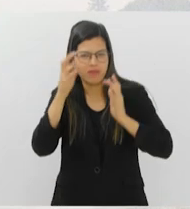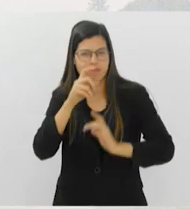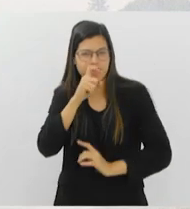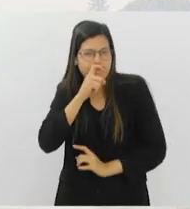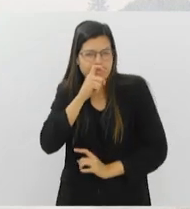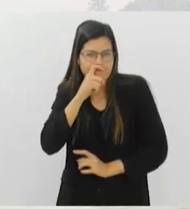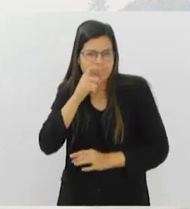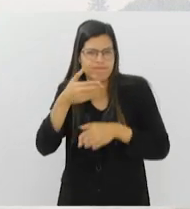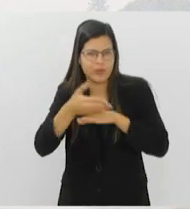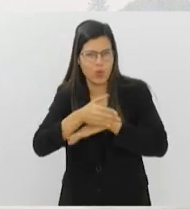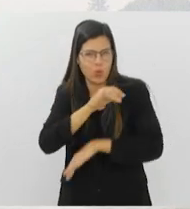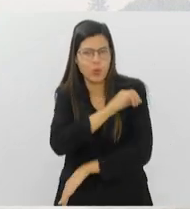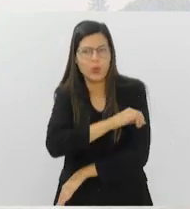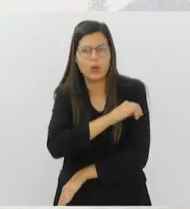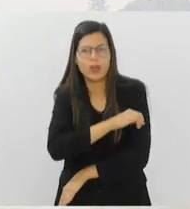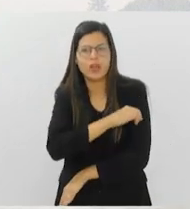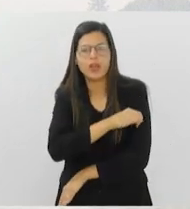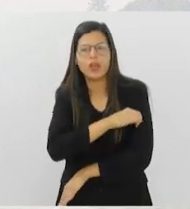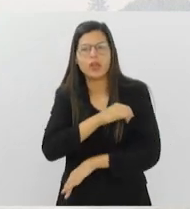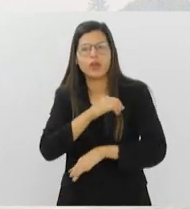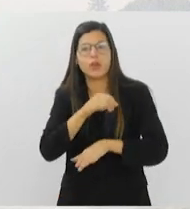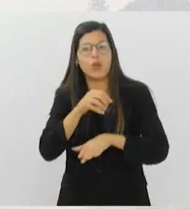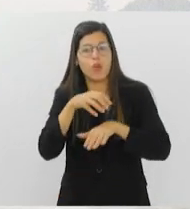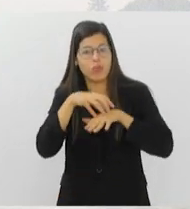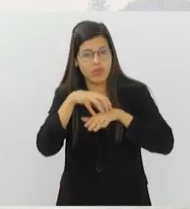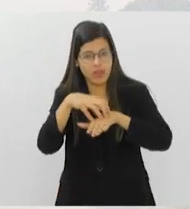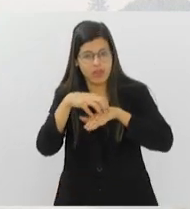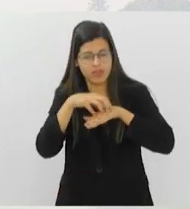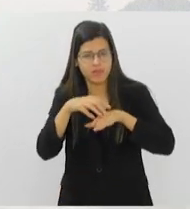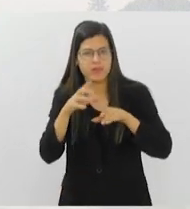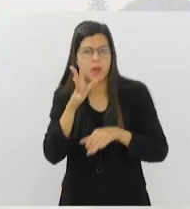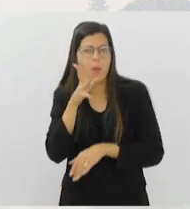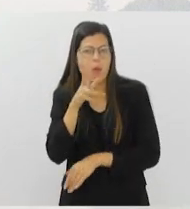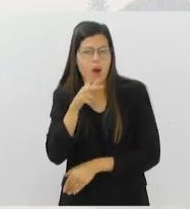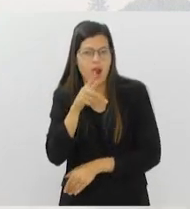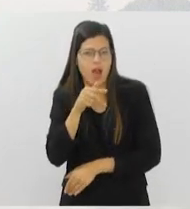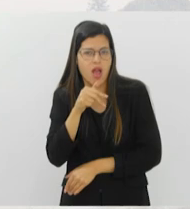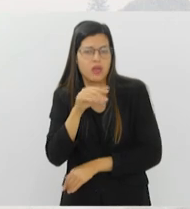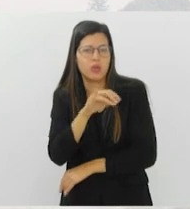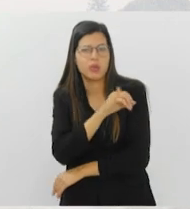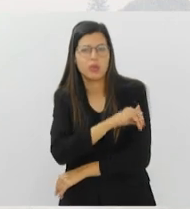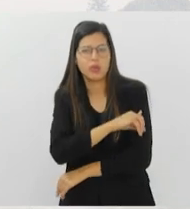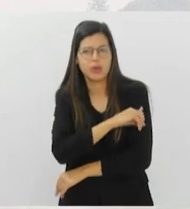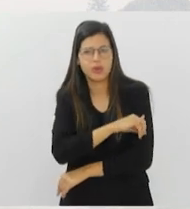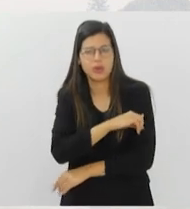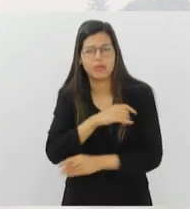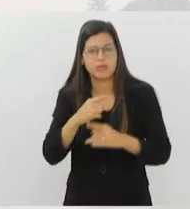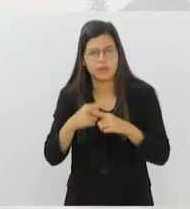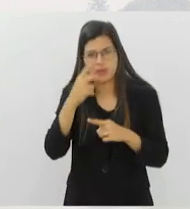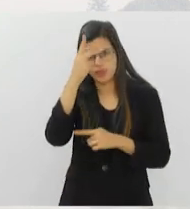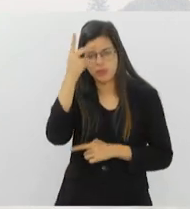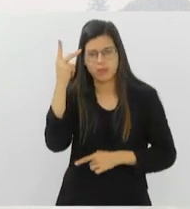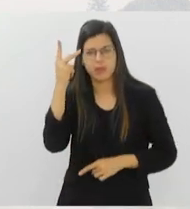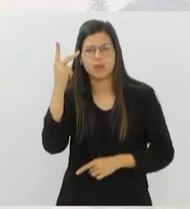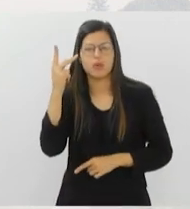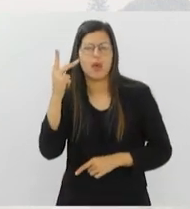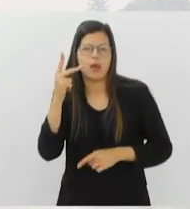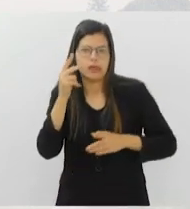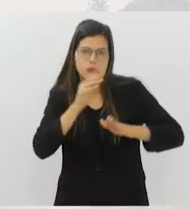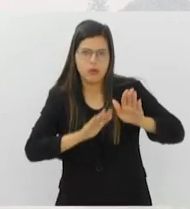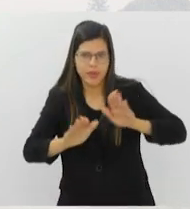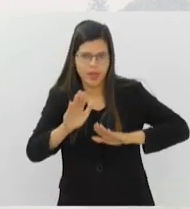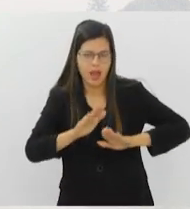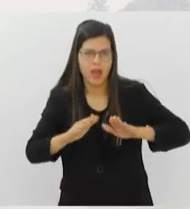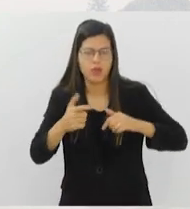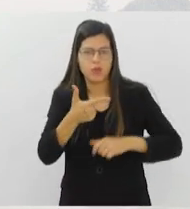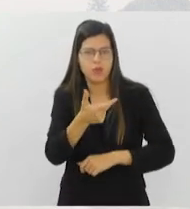trânsito está bem lento lá na direção do Rio de Janeiro, porque as pessoas estão tendo mais cuidado. São 20 minutos de travessia nesse